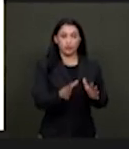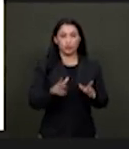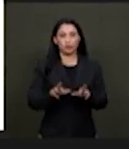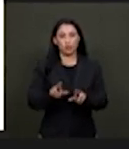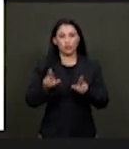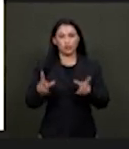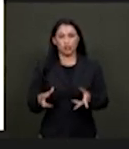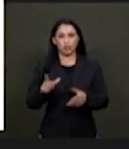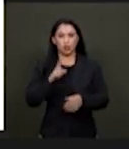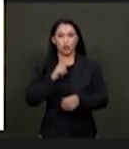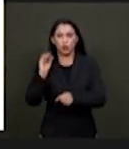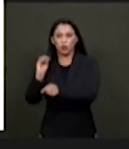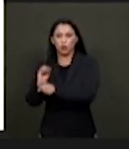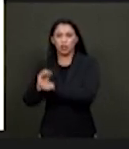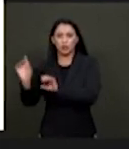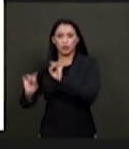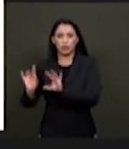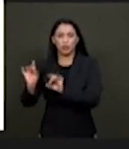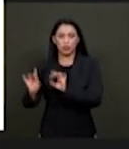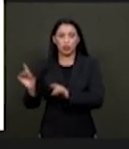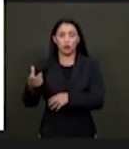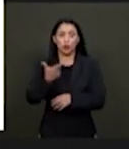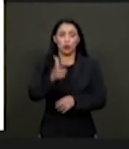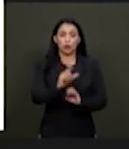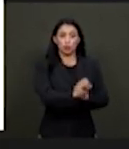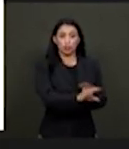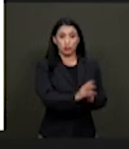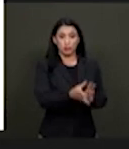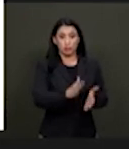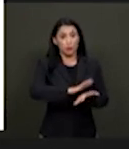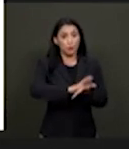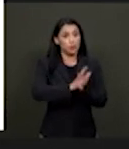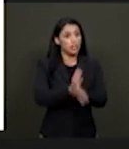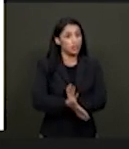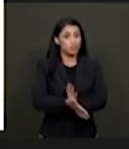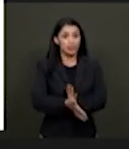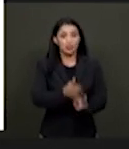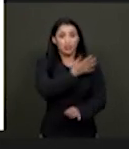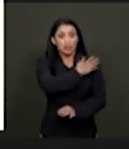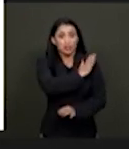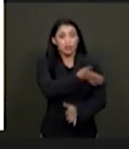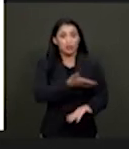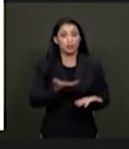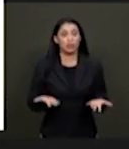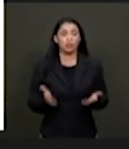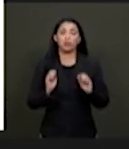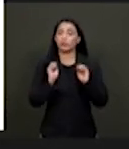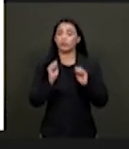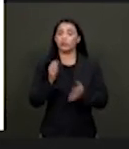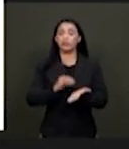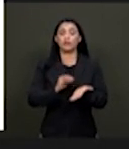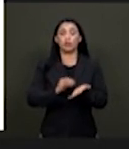entendimento de que a limitação... Professora Mônica Kassar apresenta slide na tela. ...e é hoje denominado de capacitismo.